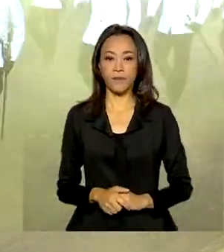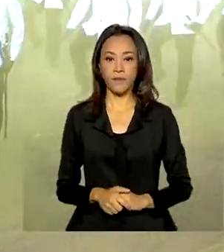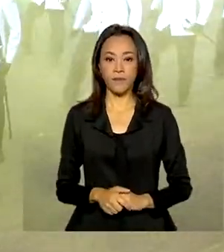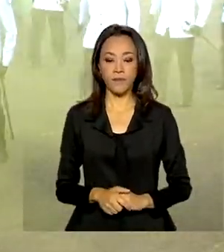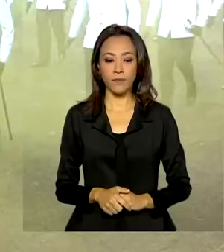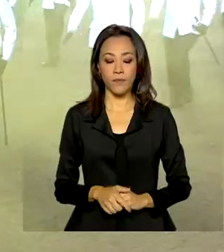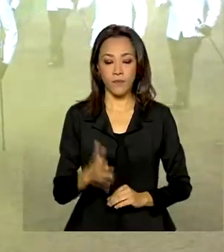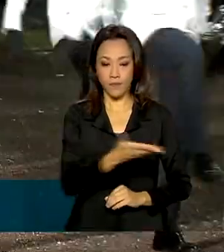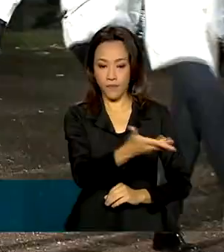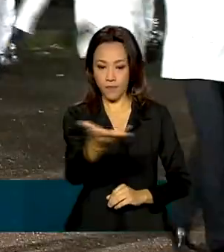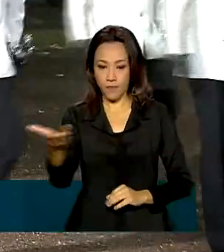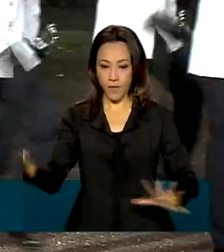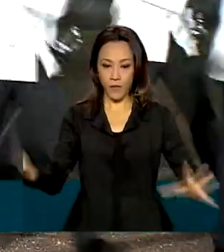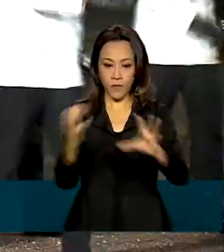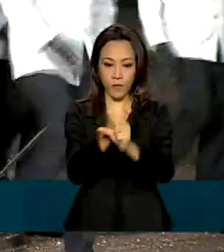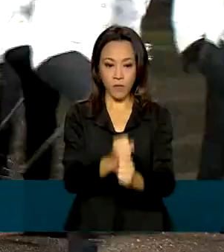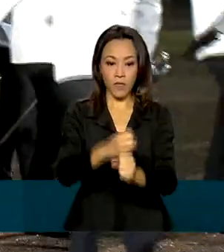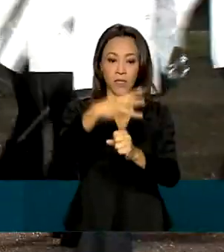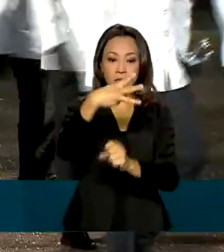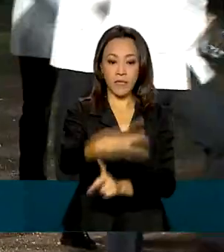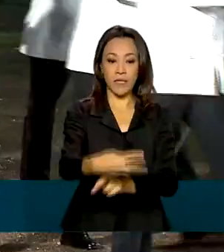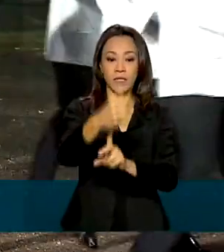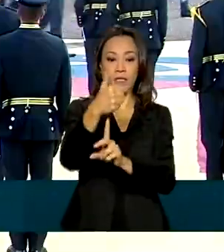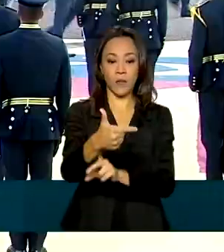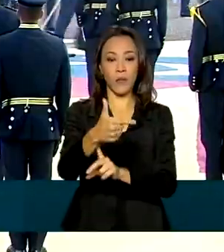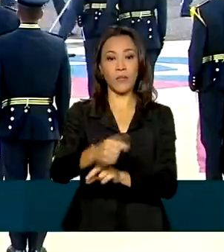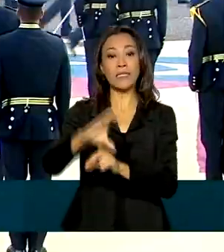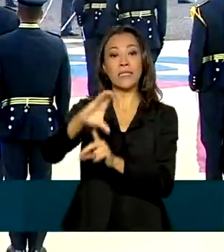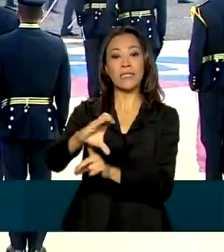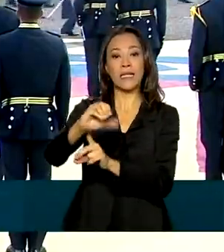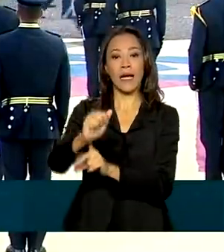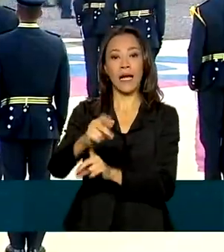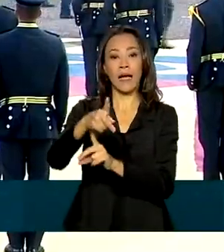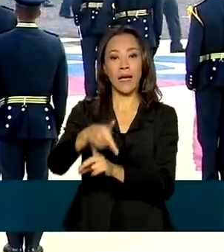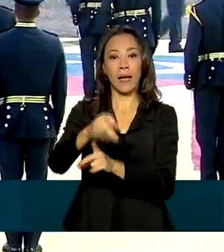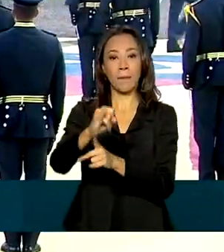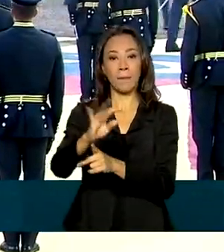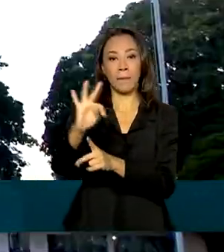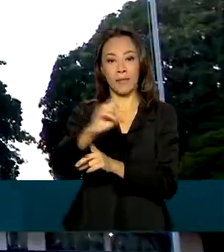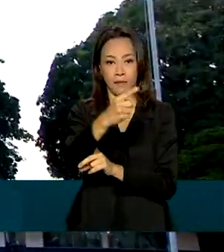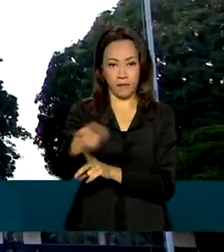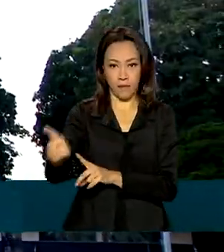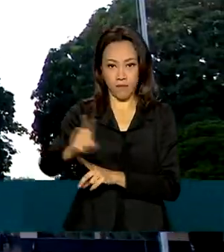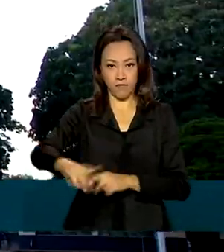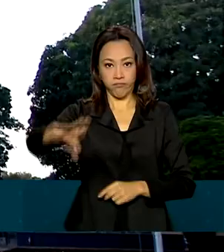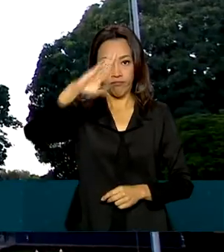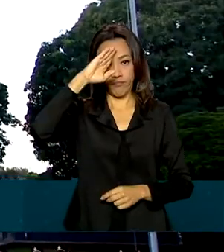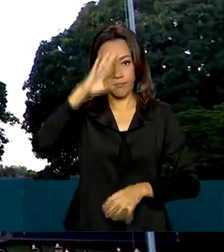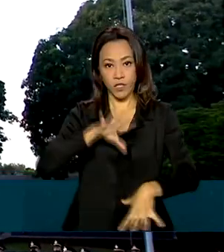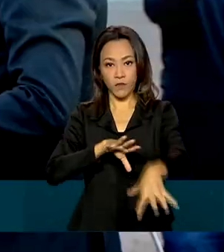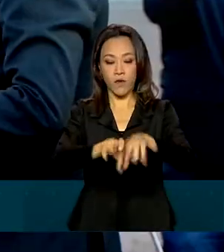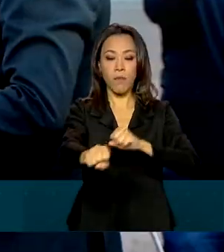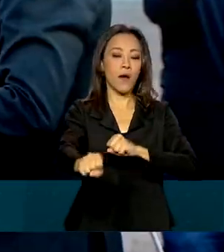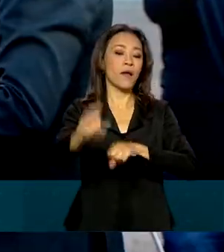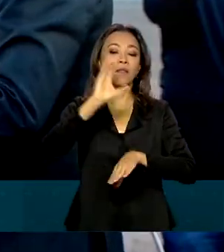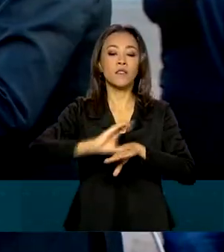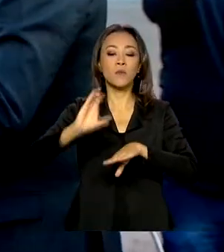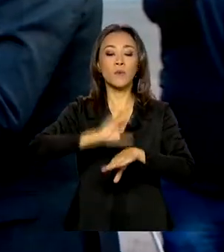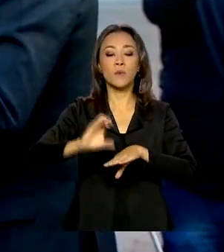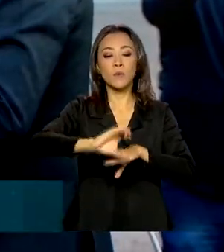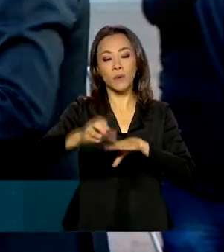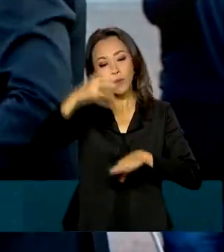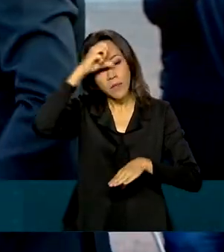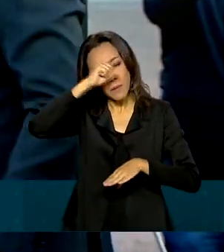Ao todo, 32 capitães da Polícia Militar do Distrito Federal participaram do curso de aperfeiçoamento.